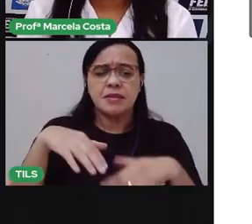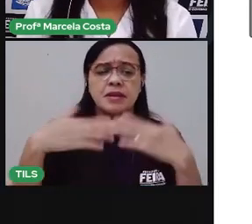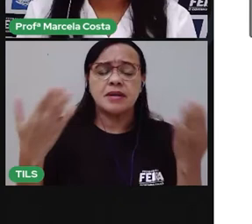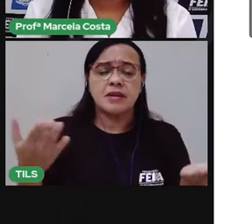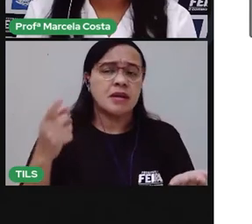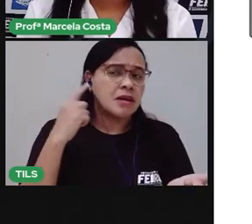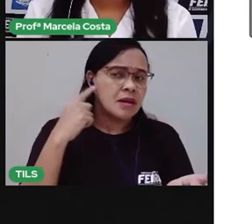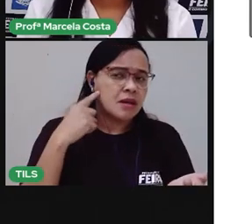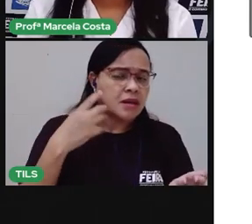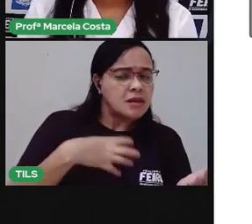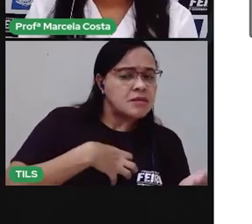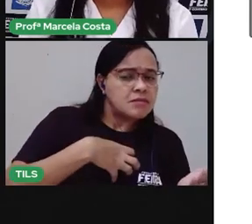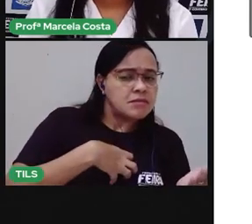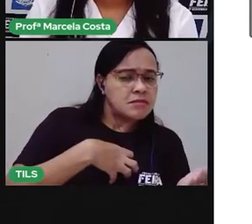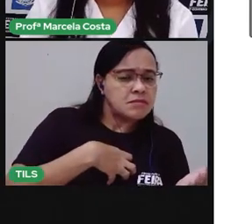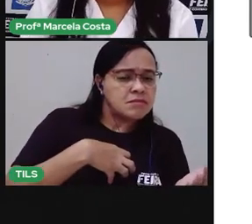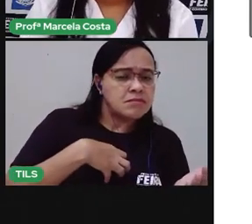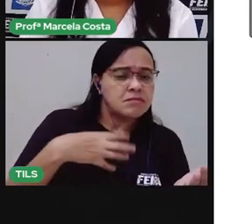quando a gente fala barata?